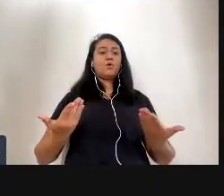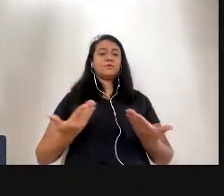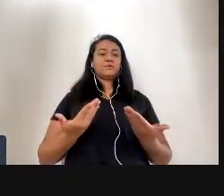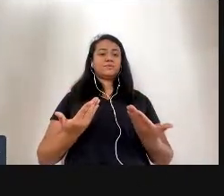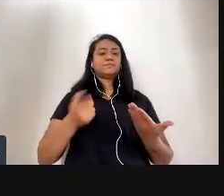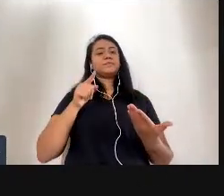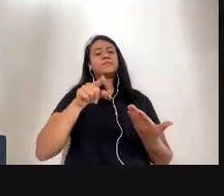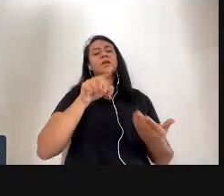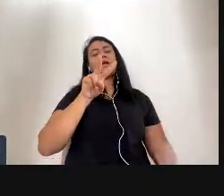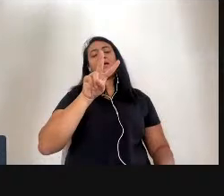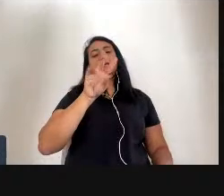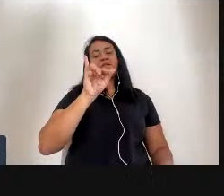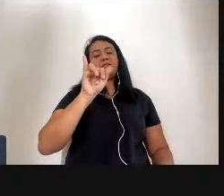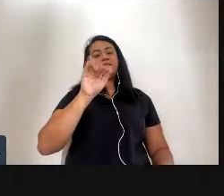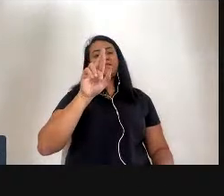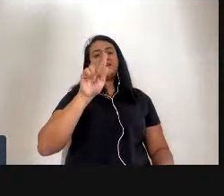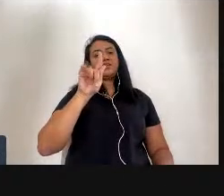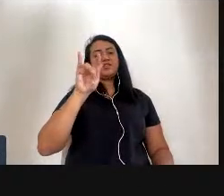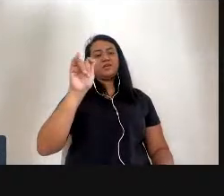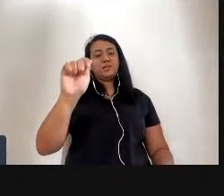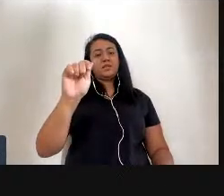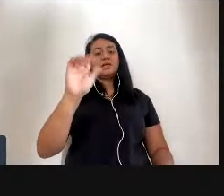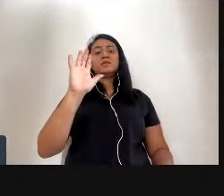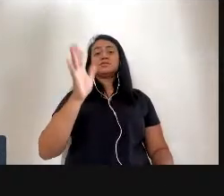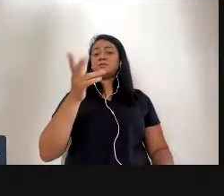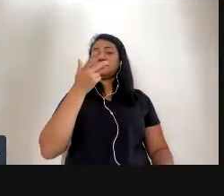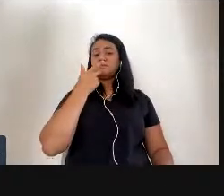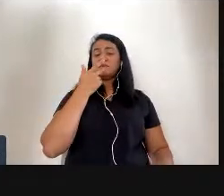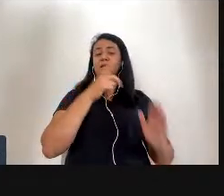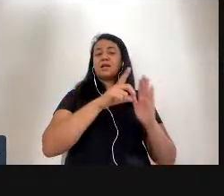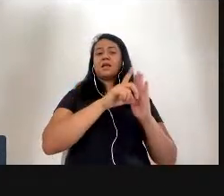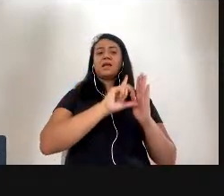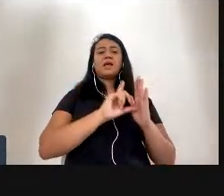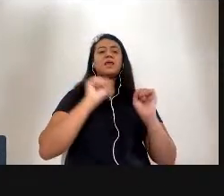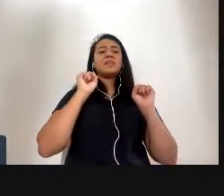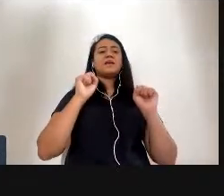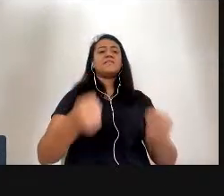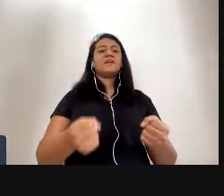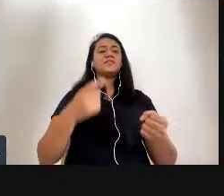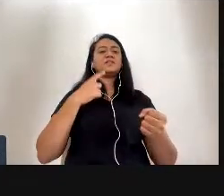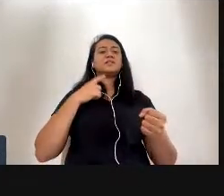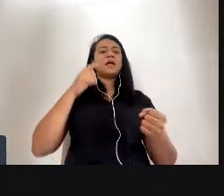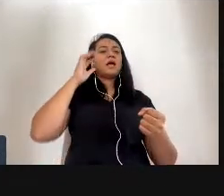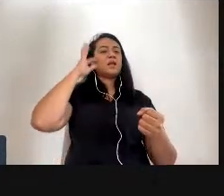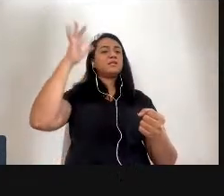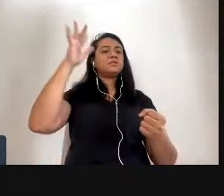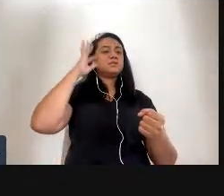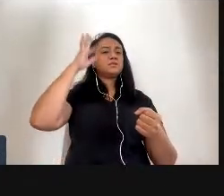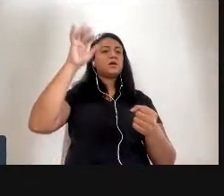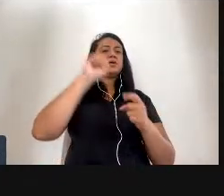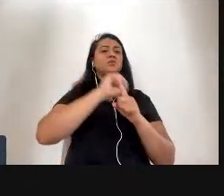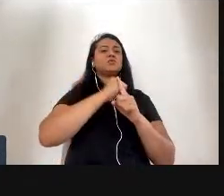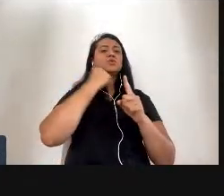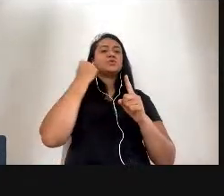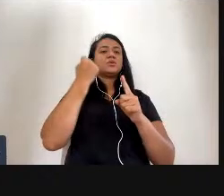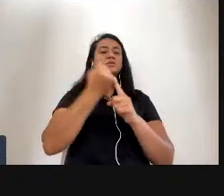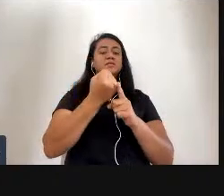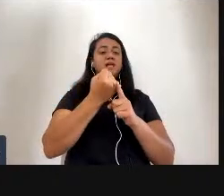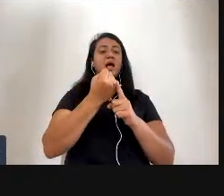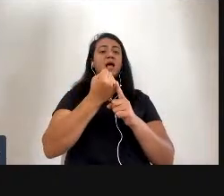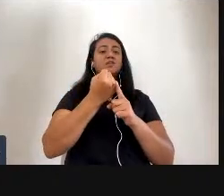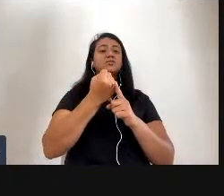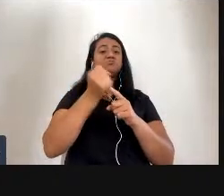Virginia Held que é essa que eu comentei anteriormente defende que existe a ilusão de que a sociedade é composta por indivíduos livres, iguais e